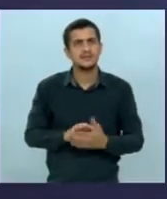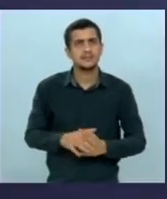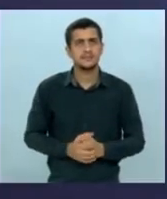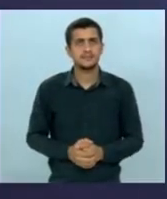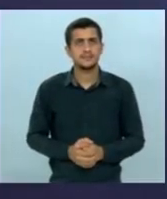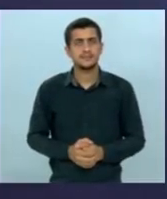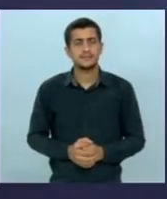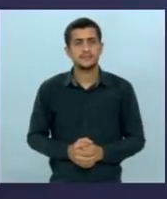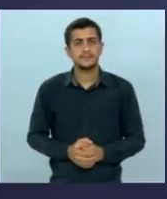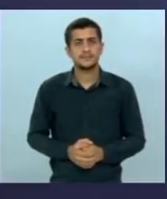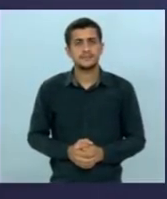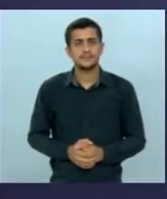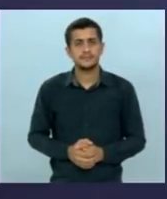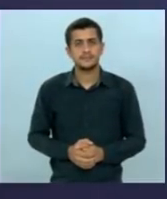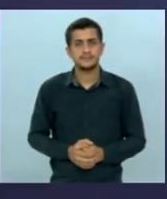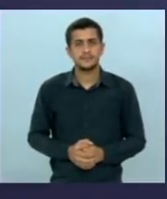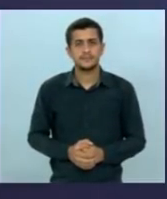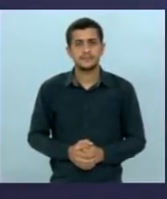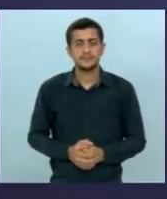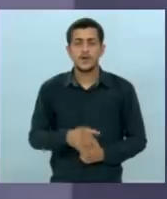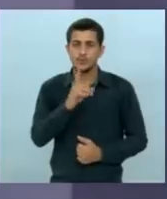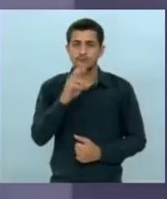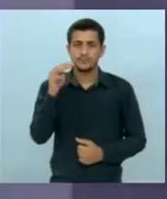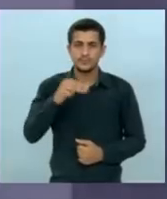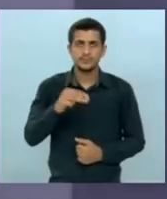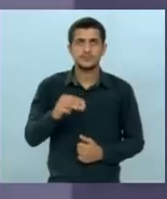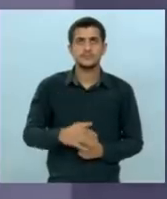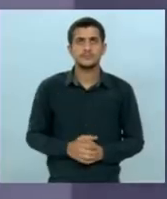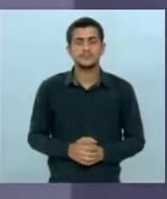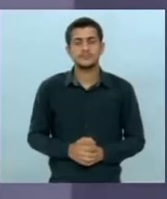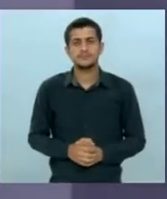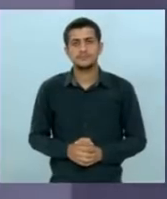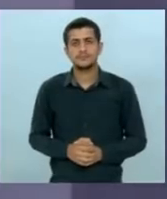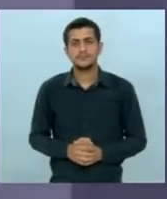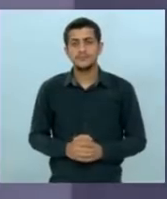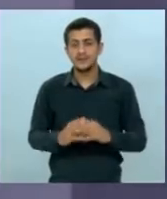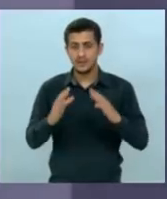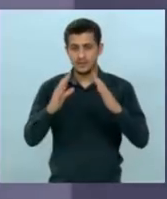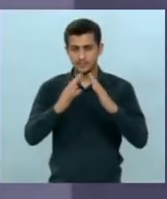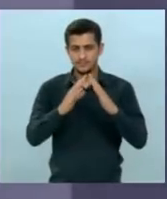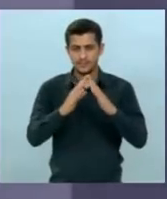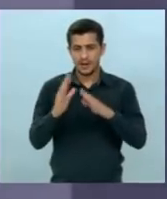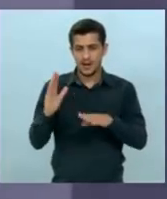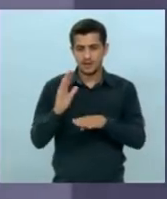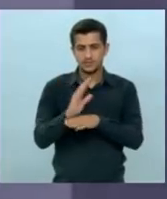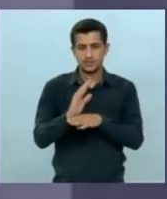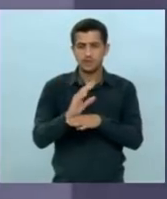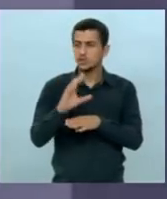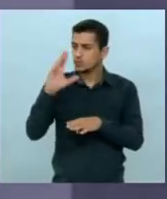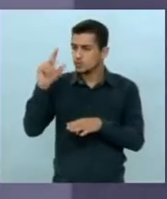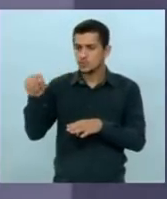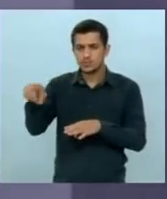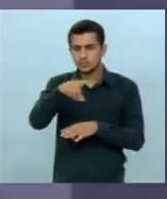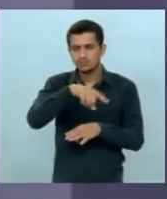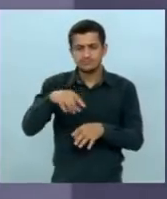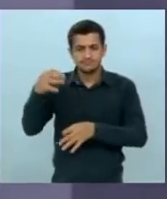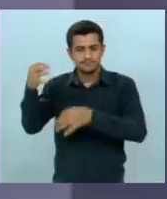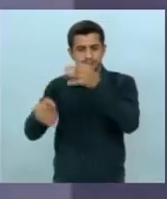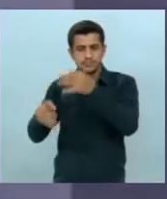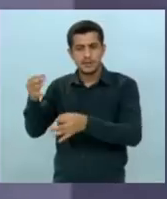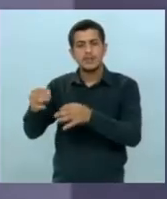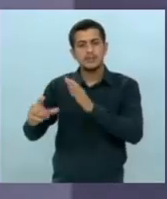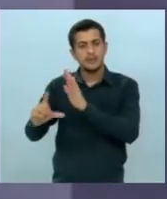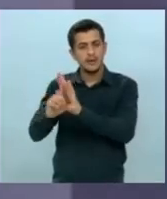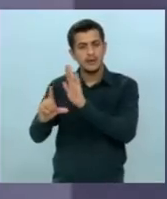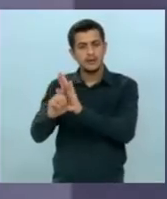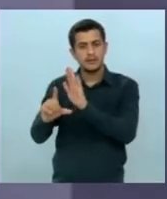candidato tem por fim um minuto para a tréplica auxílio moradia todo juiz recebe auxílio moradia de acordo com a